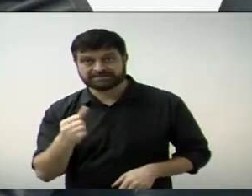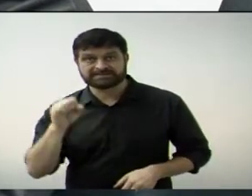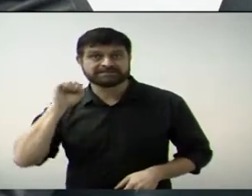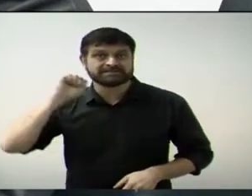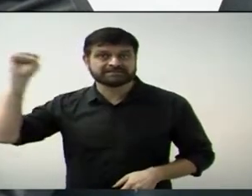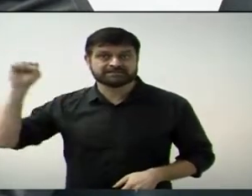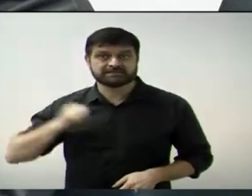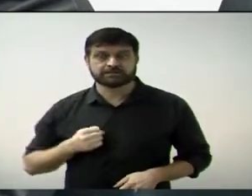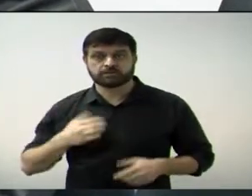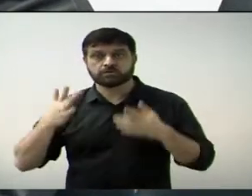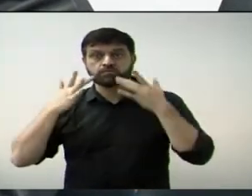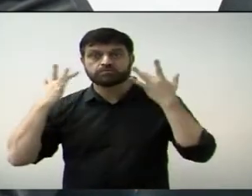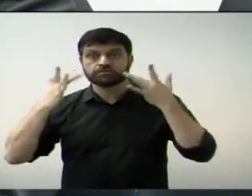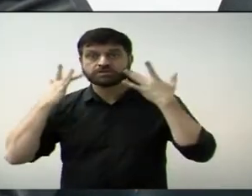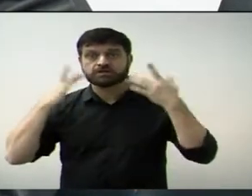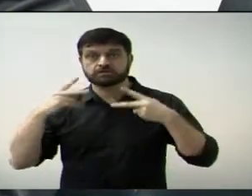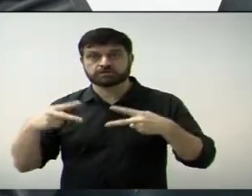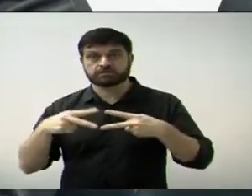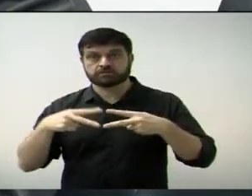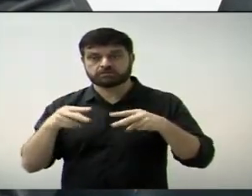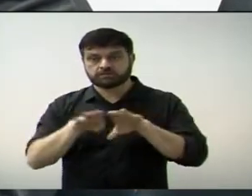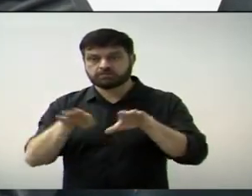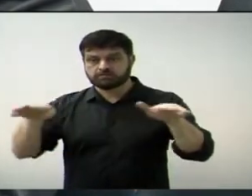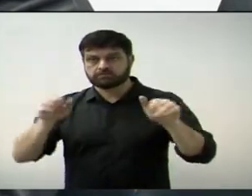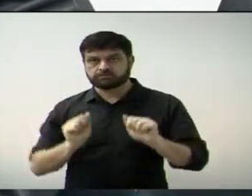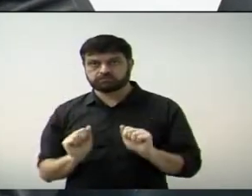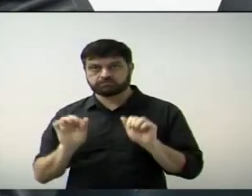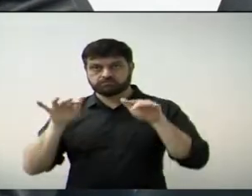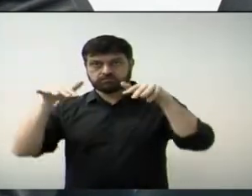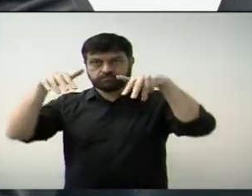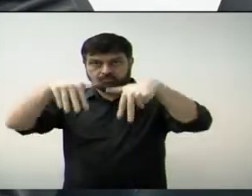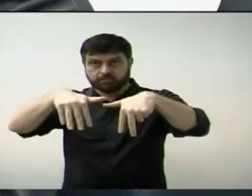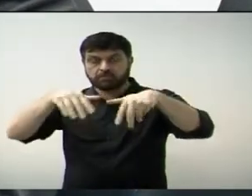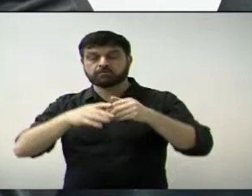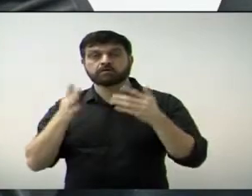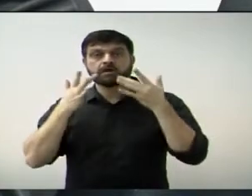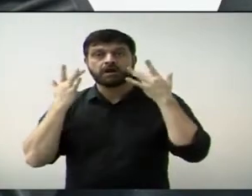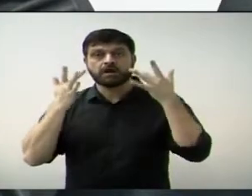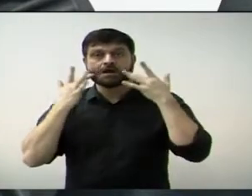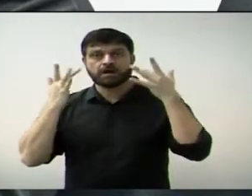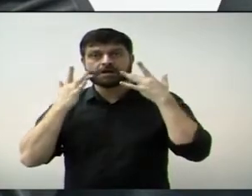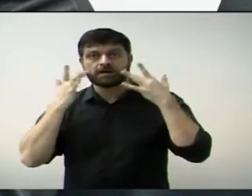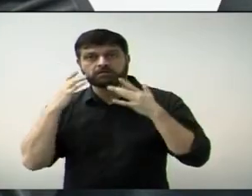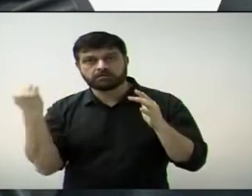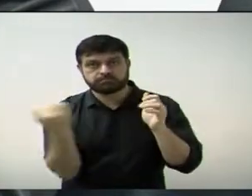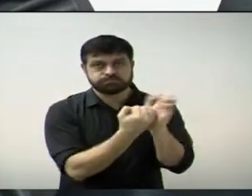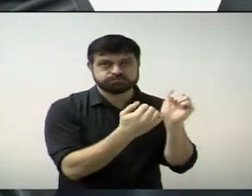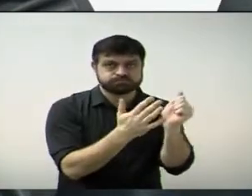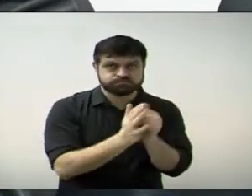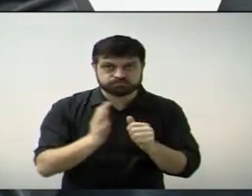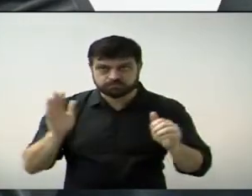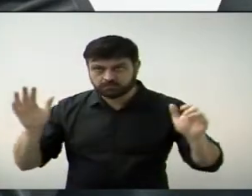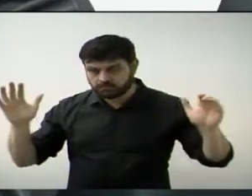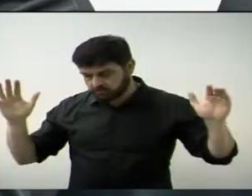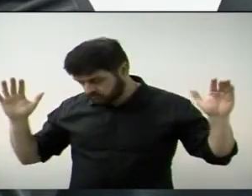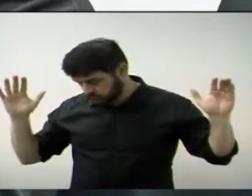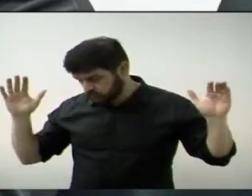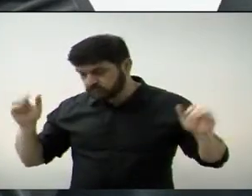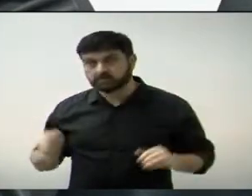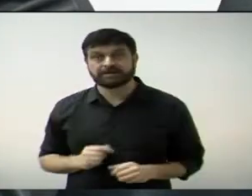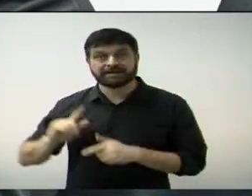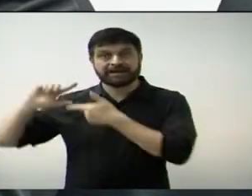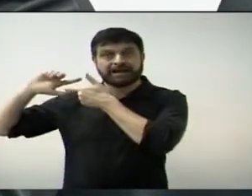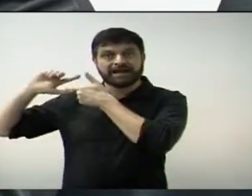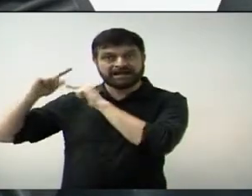o Teatro Municipal de Paulínia recebeu o espetáculo A Paixão de Cristo. O musical, uma das encenações mais